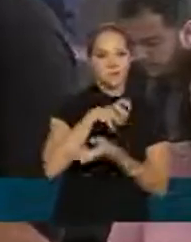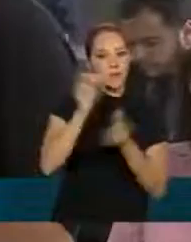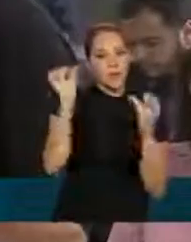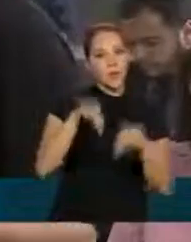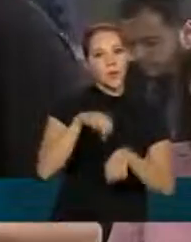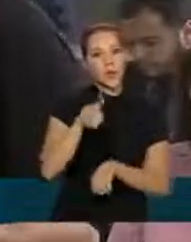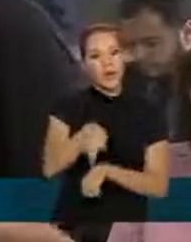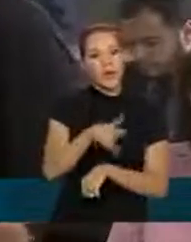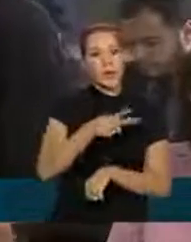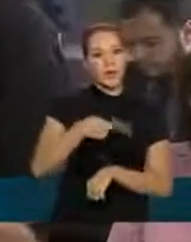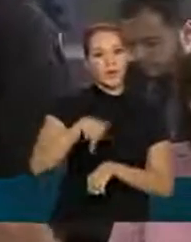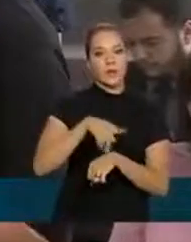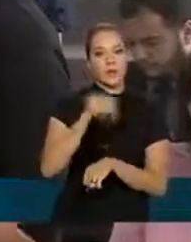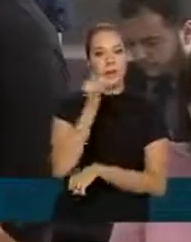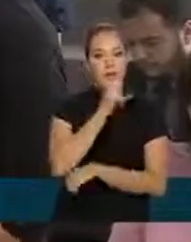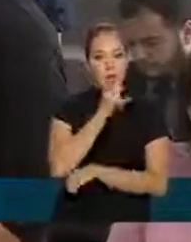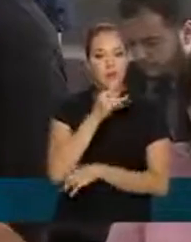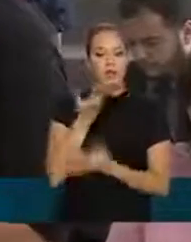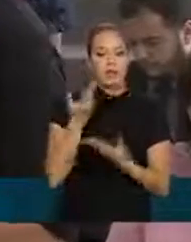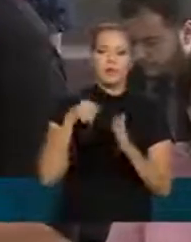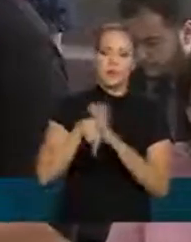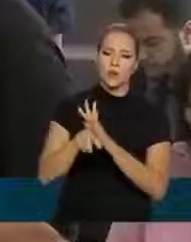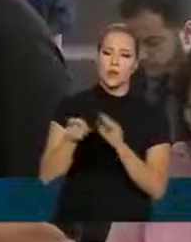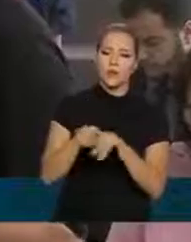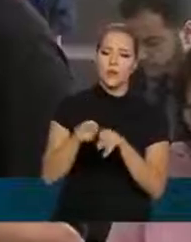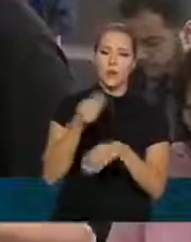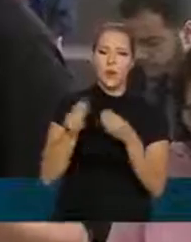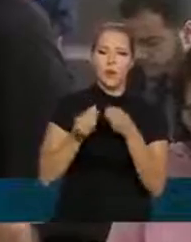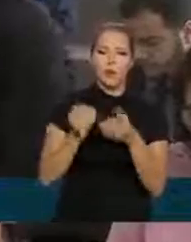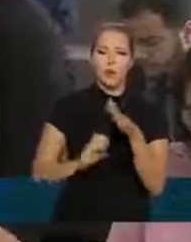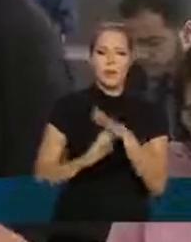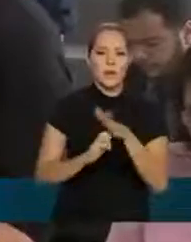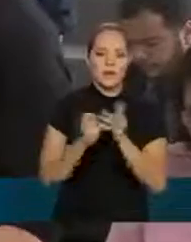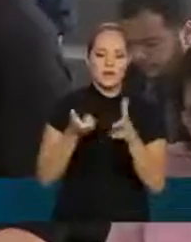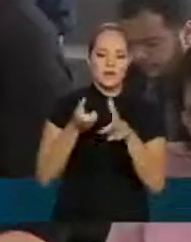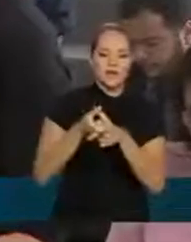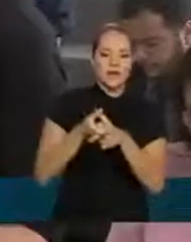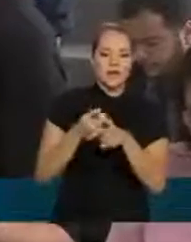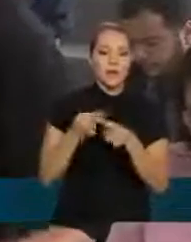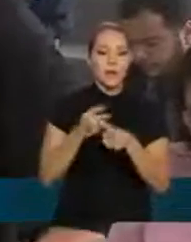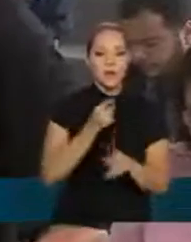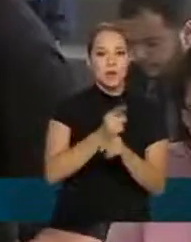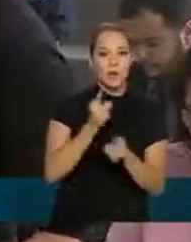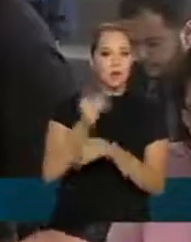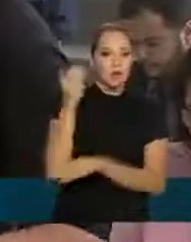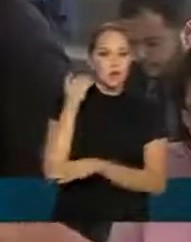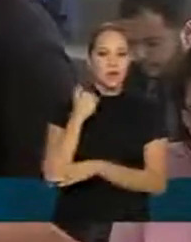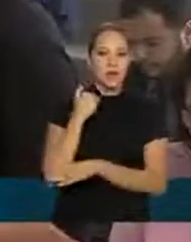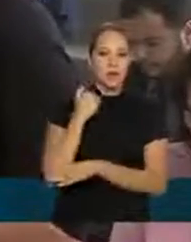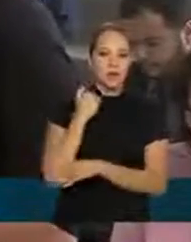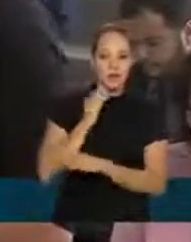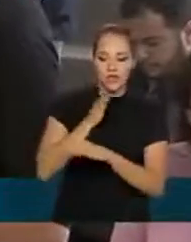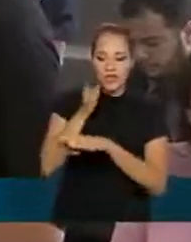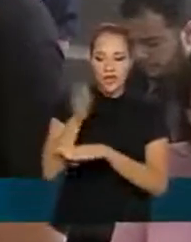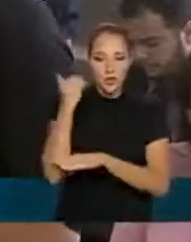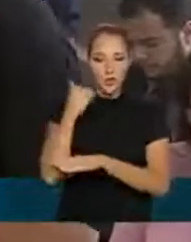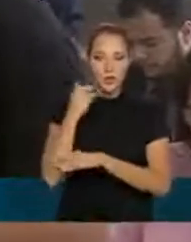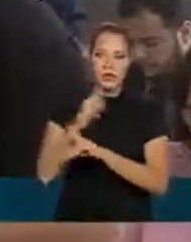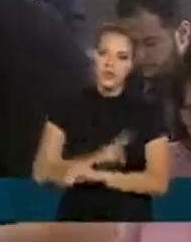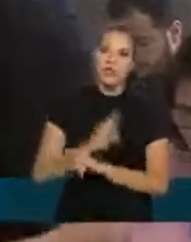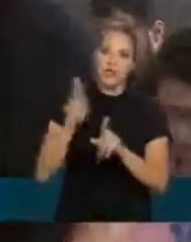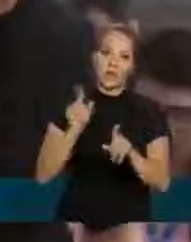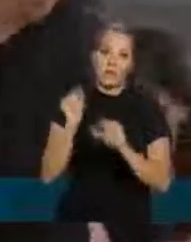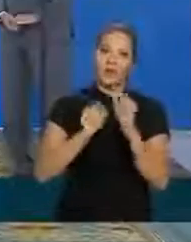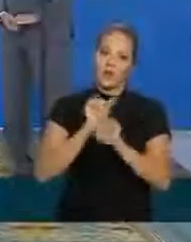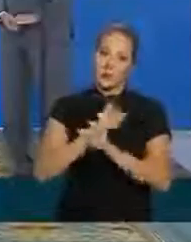na Itália no norte da Itália então a minha pergunta também é para os pequenos empresários porque o que eles estão encontrando nos bancos é uma realidade diferente da que está